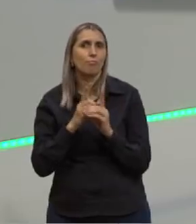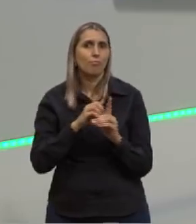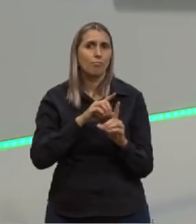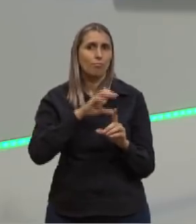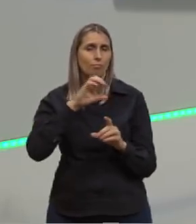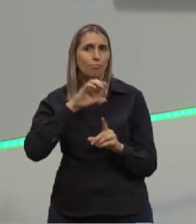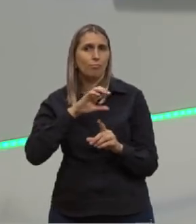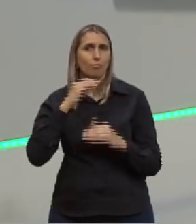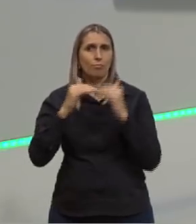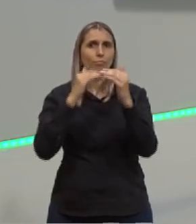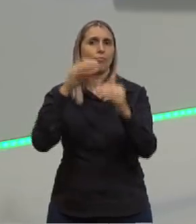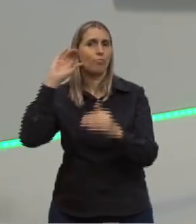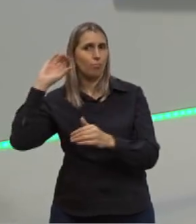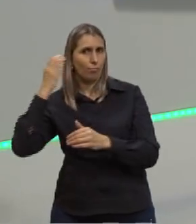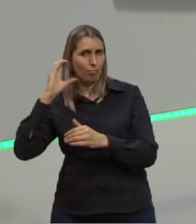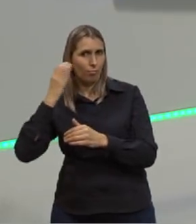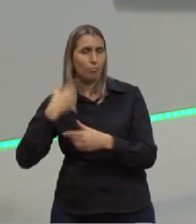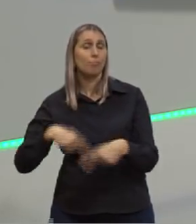científicos.